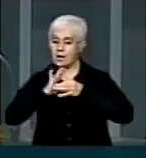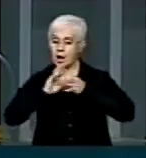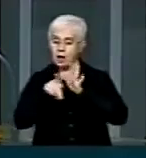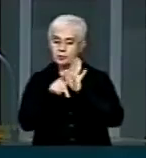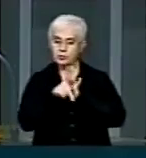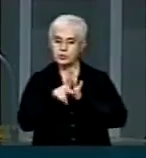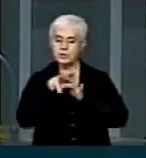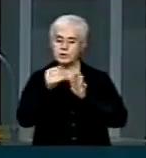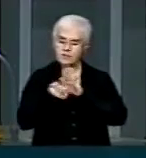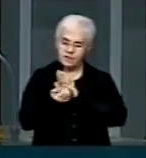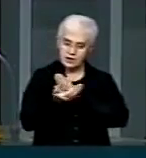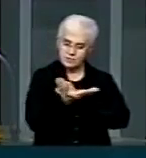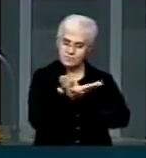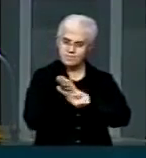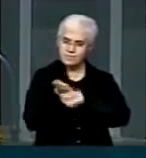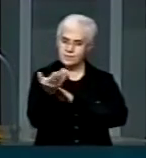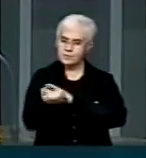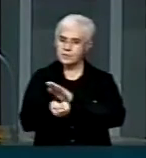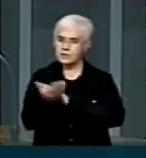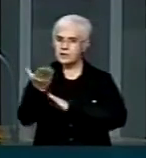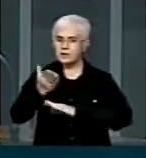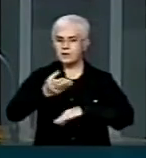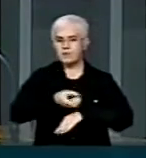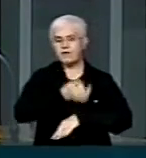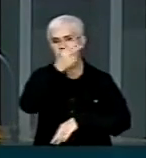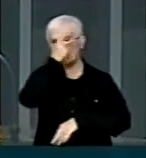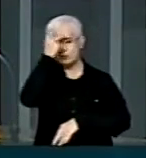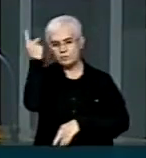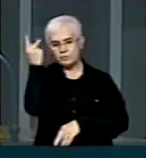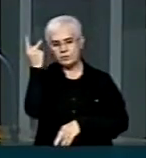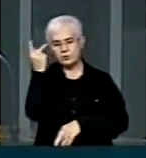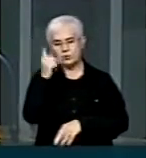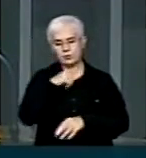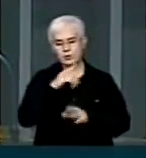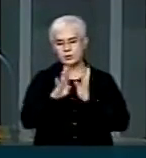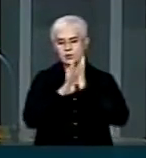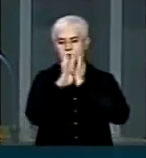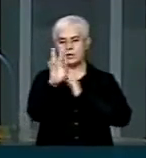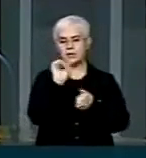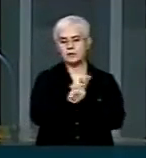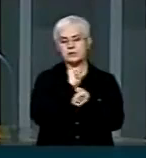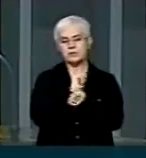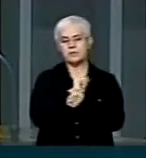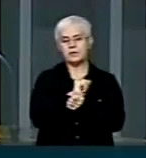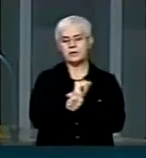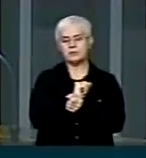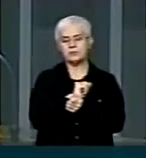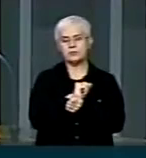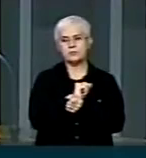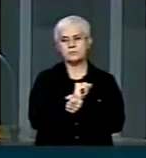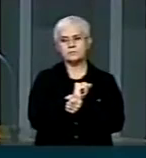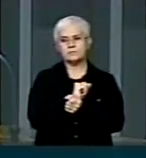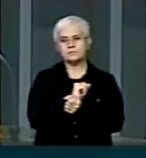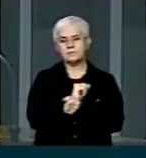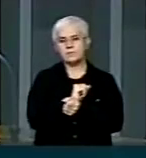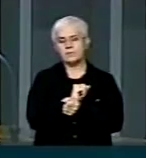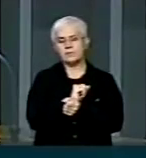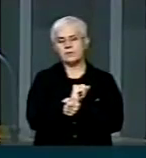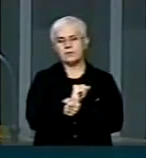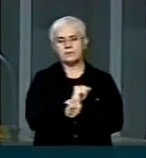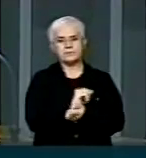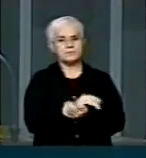serão destinados a mais de uma pessoa inscrito na fila de espera de modo a reduzir a